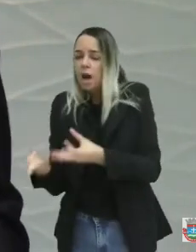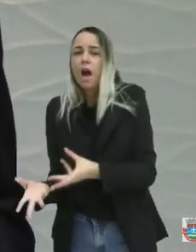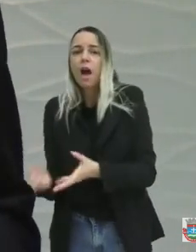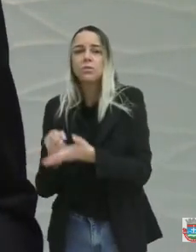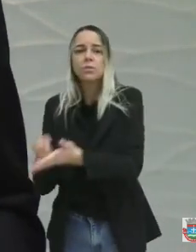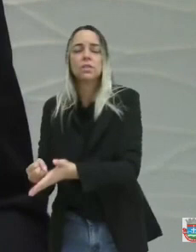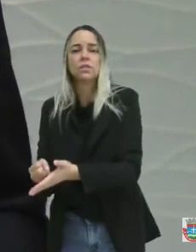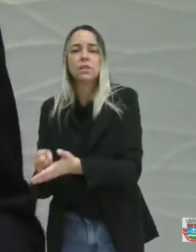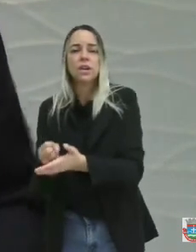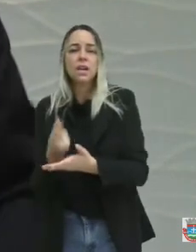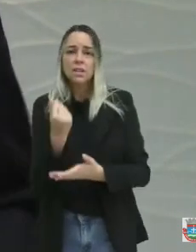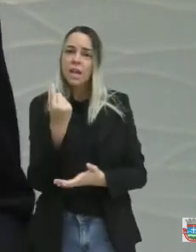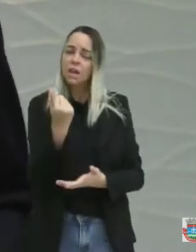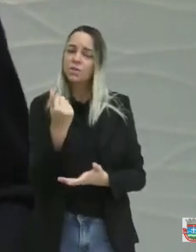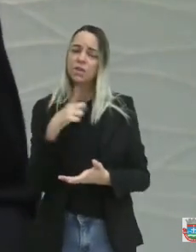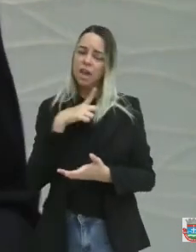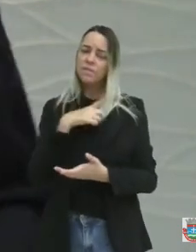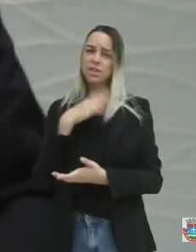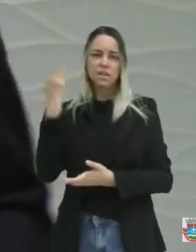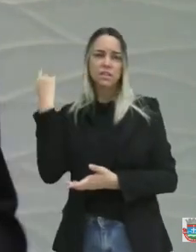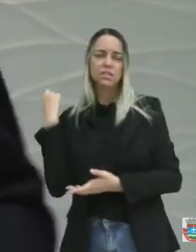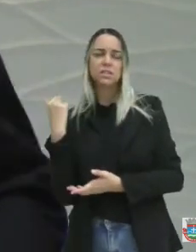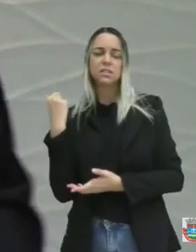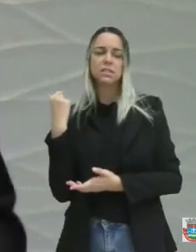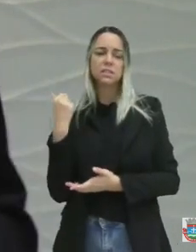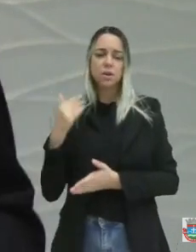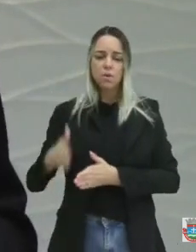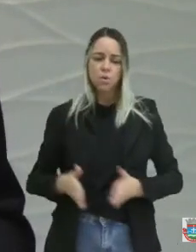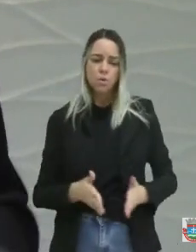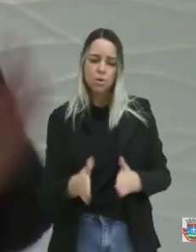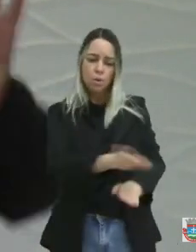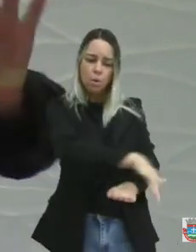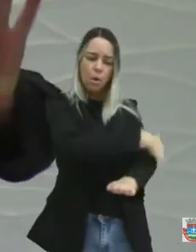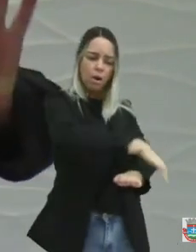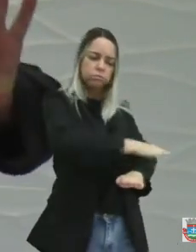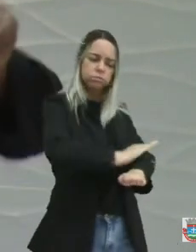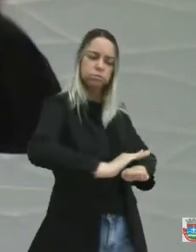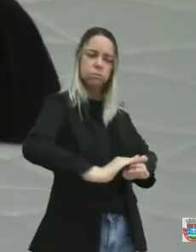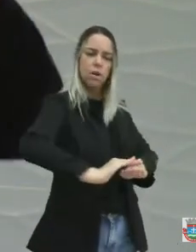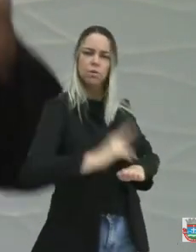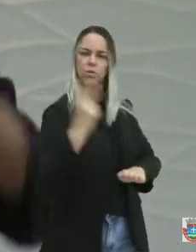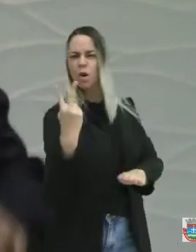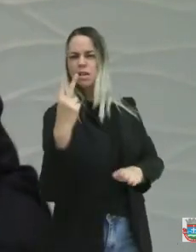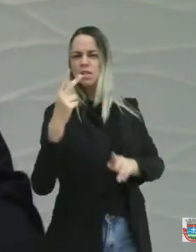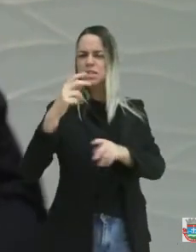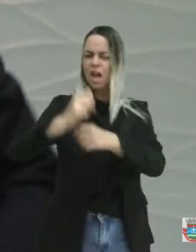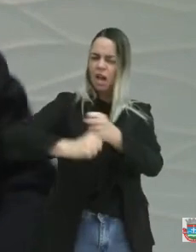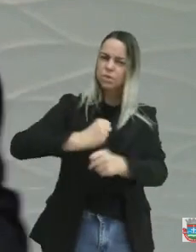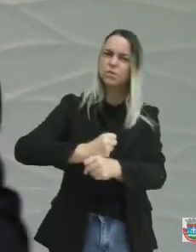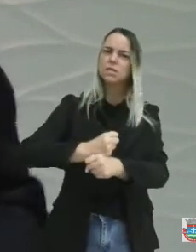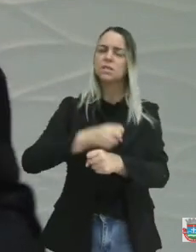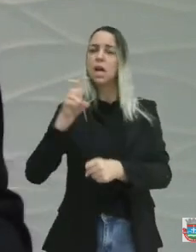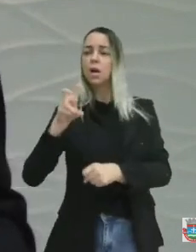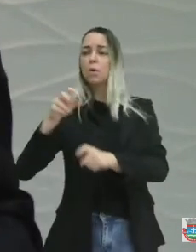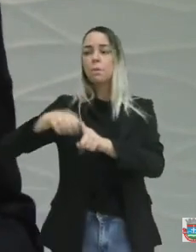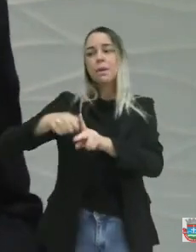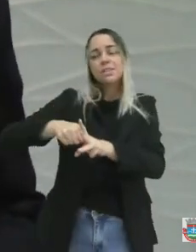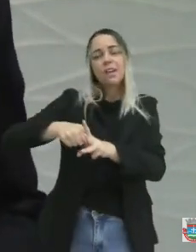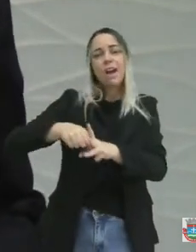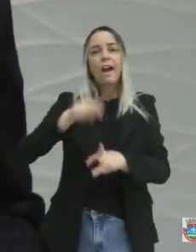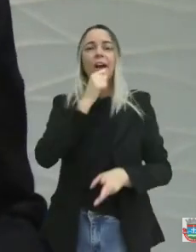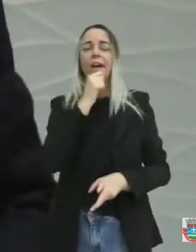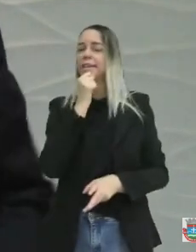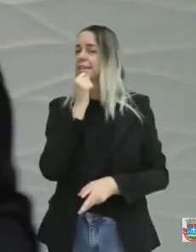recurso com convênio para fazer o calçamento e dois anos e cinco meses ele não conseguiu ainda fazer esse calçamento,